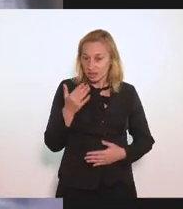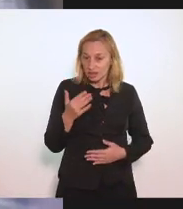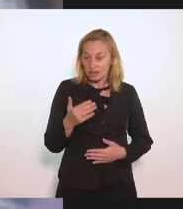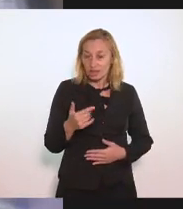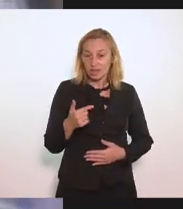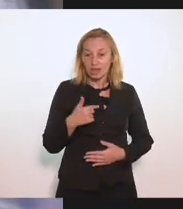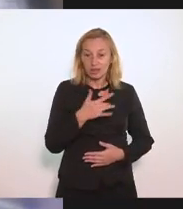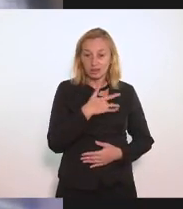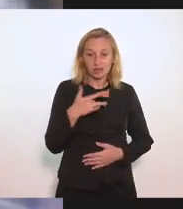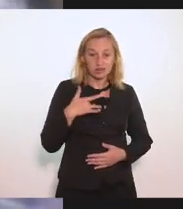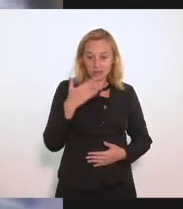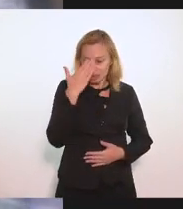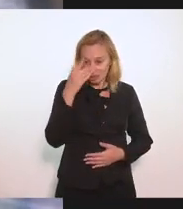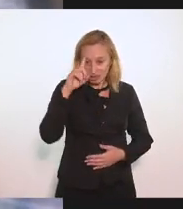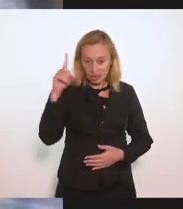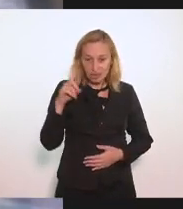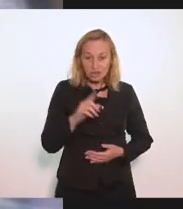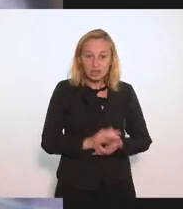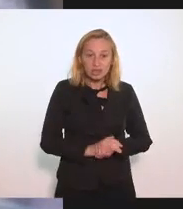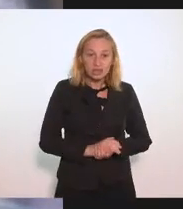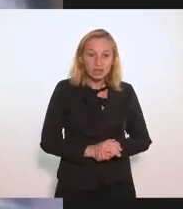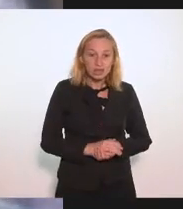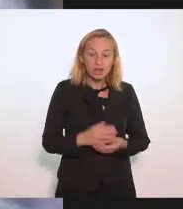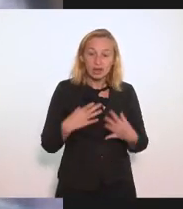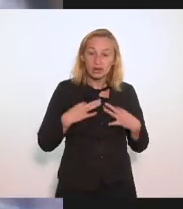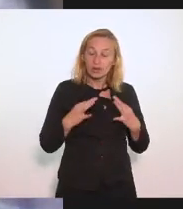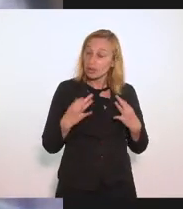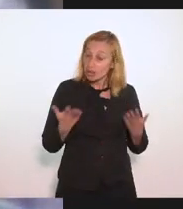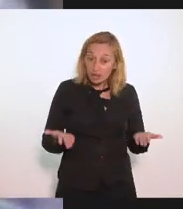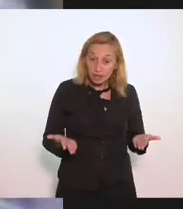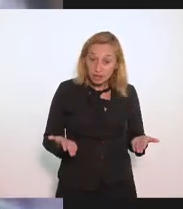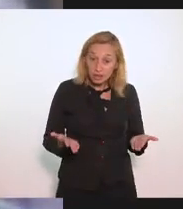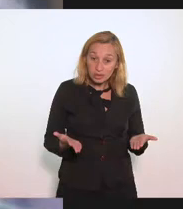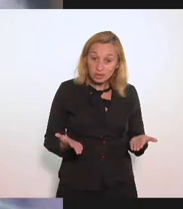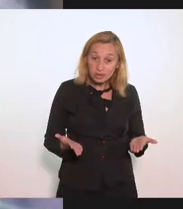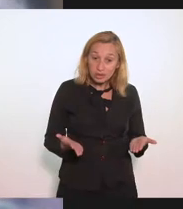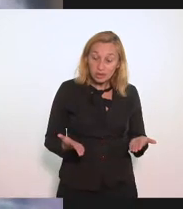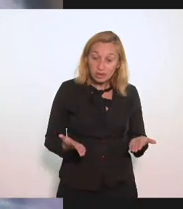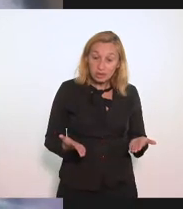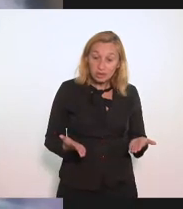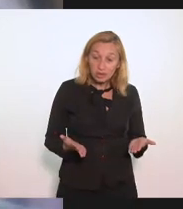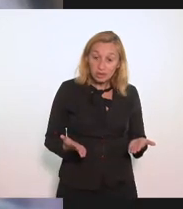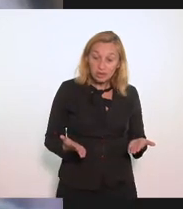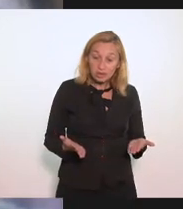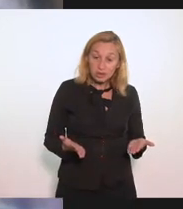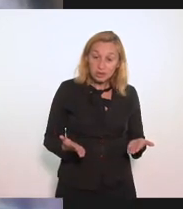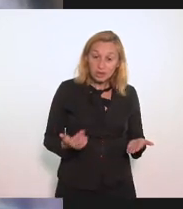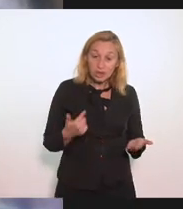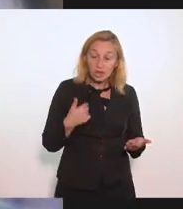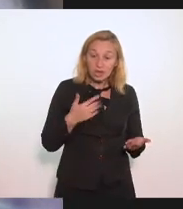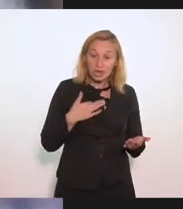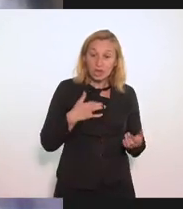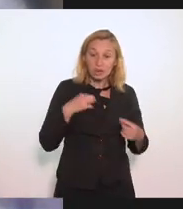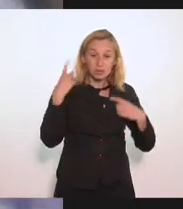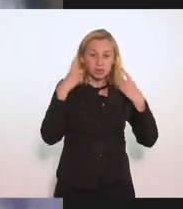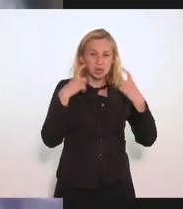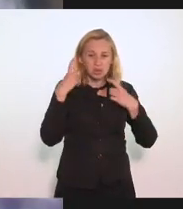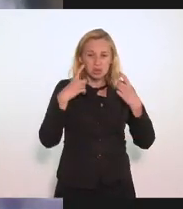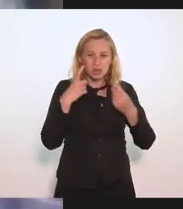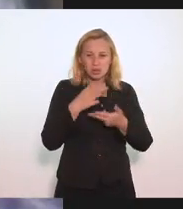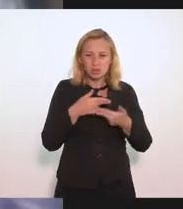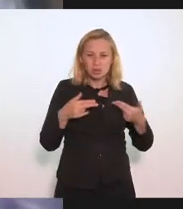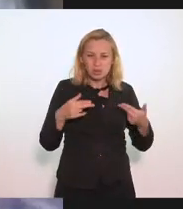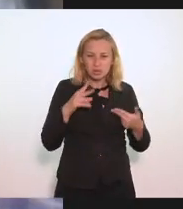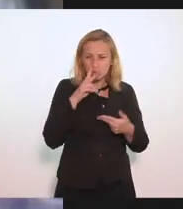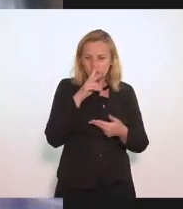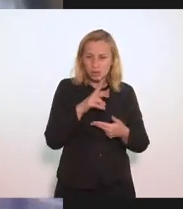ouvindo o senhor Eu estou às ordens Eu devo não ter entendido Ou me preocupei Com alguma coisa Forte